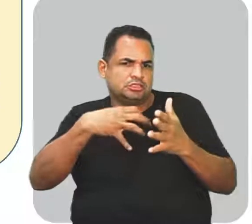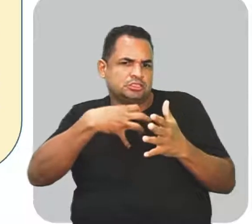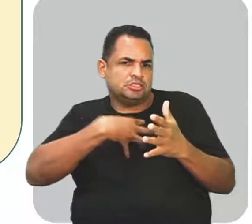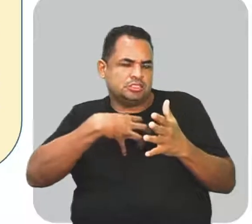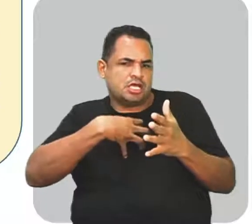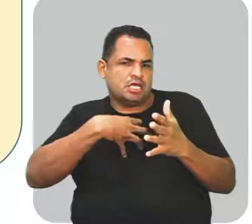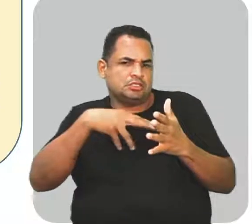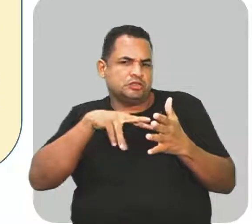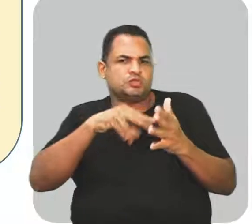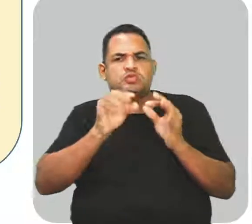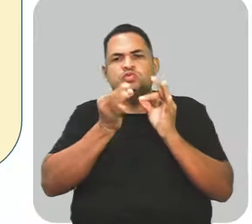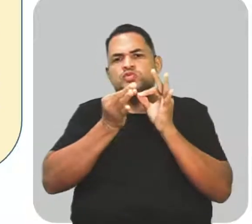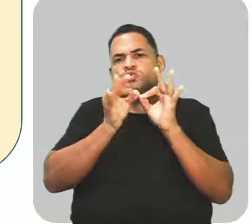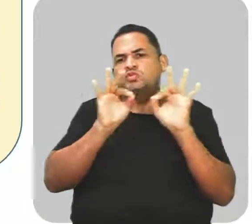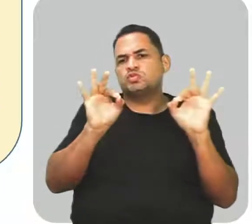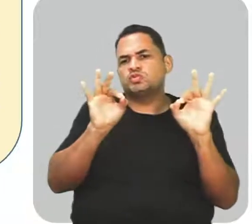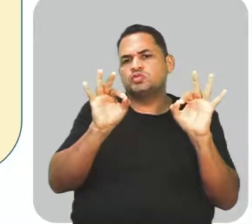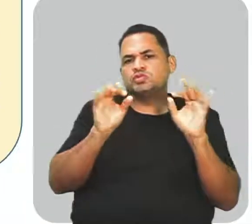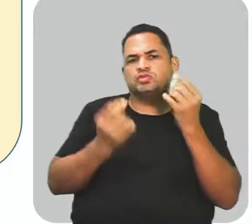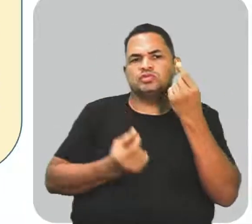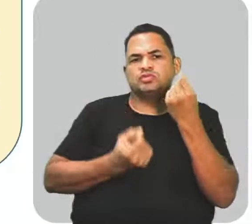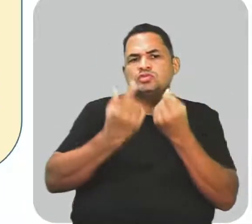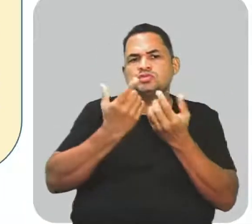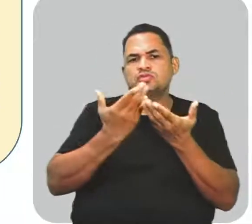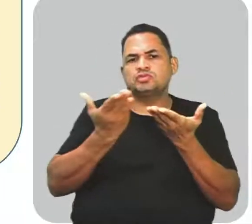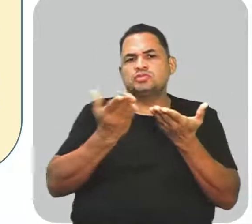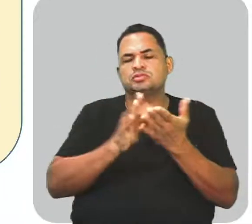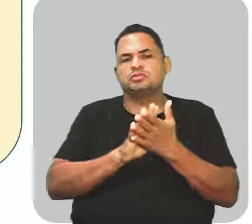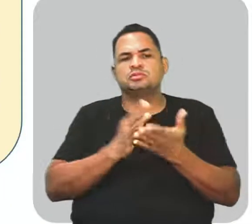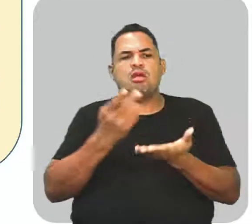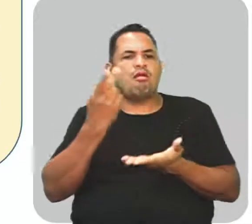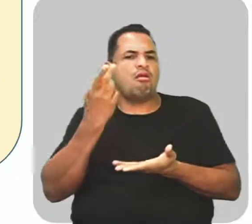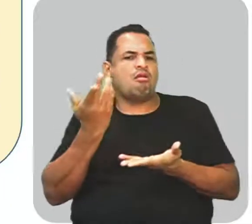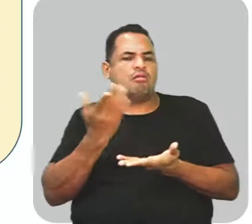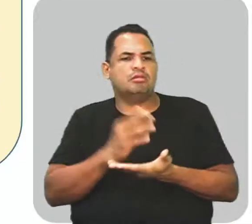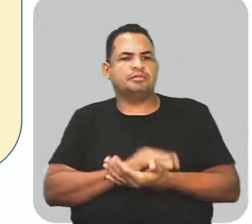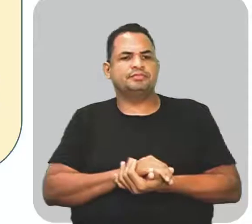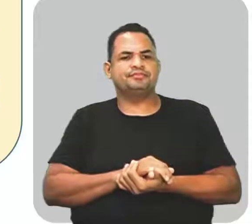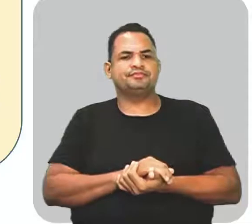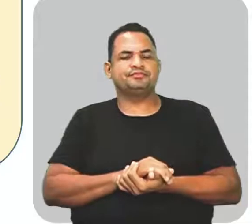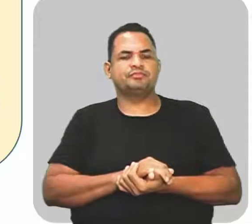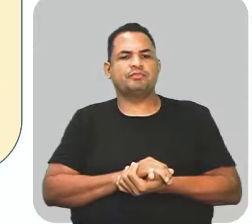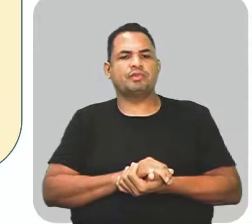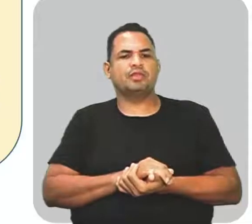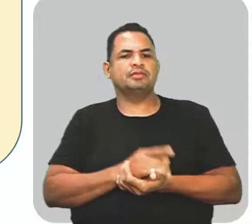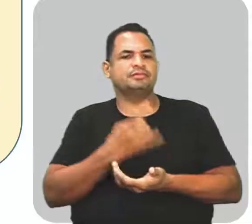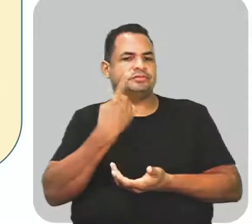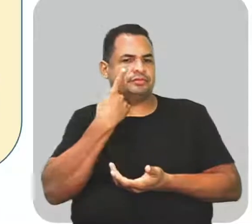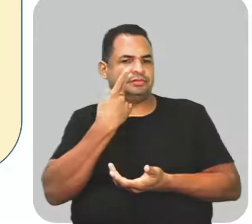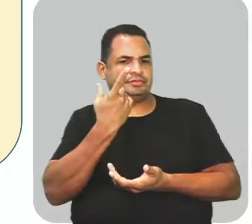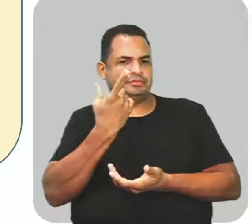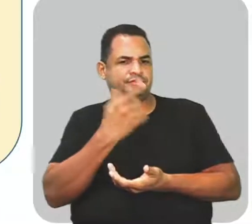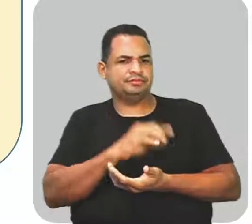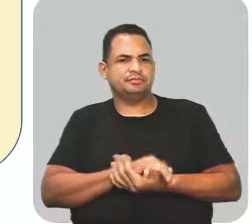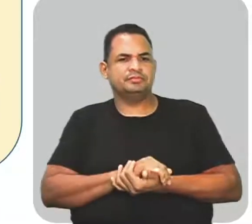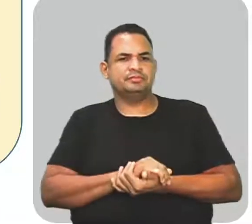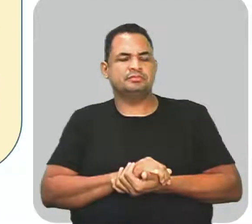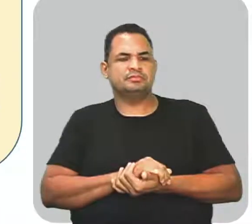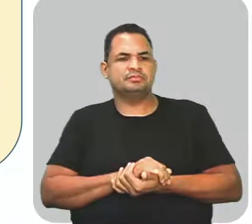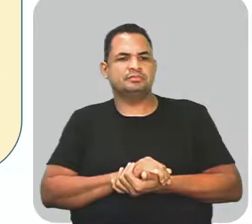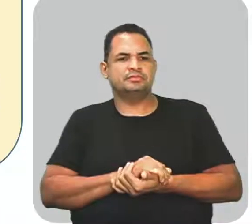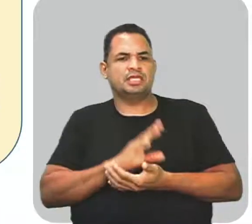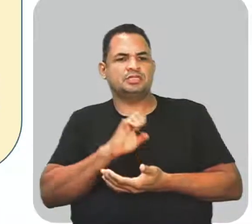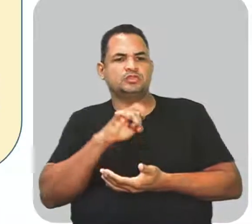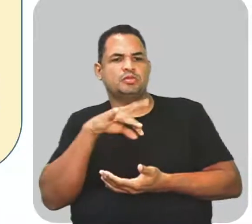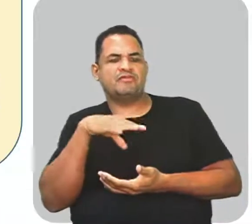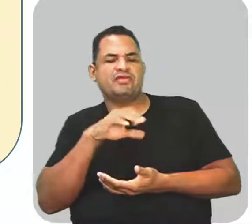sintáticos, tá? De alguma das ocorrências aí mais frequentes. Vamos observar isso. Essa